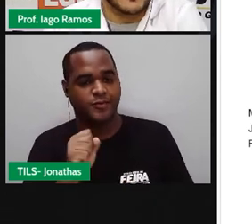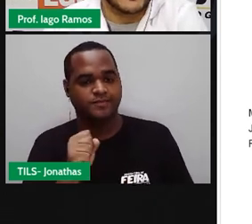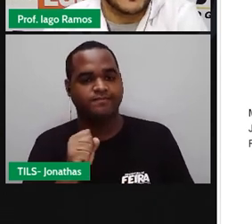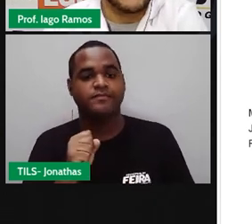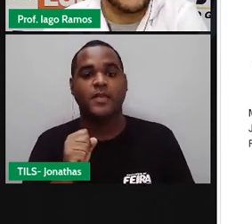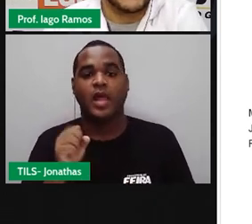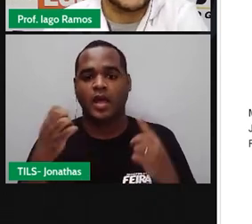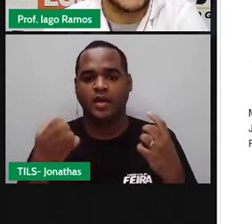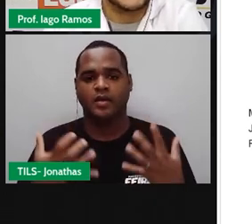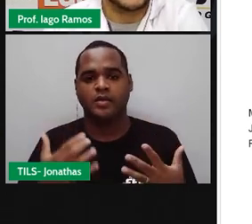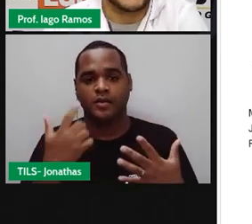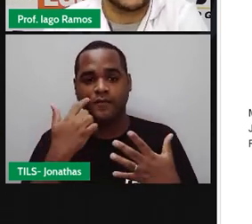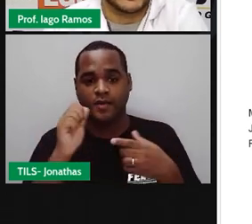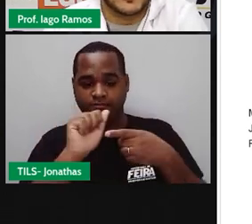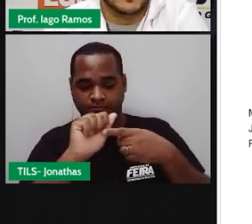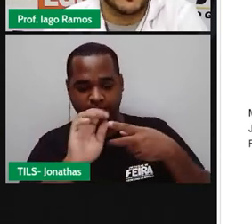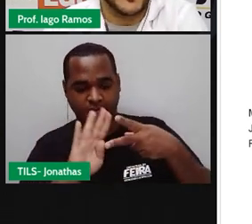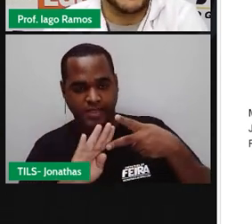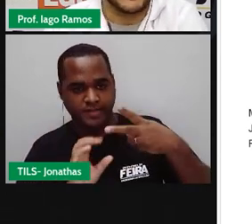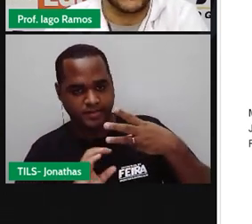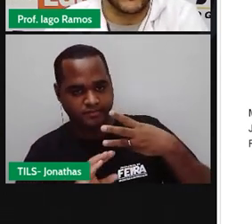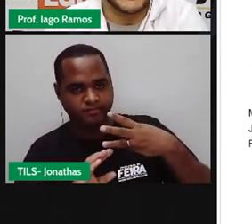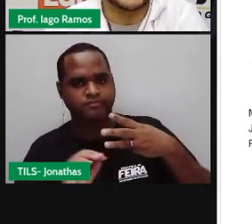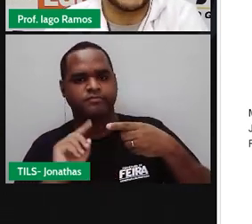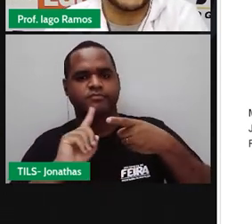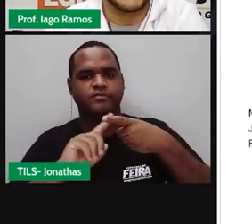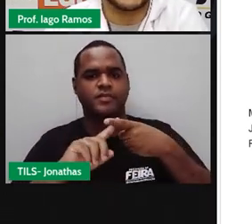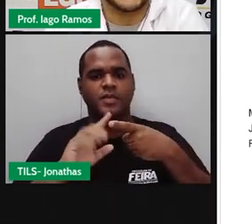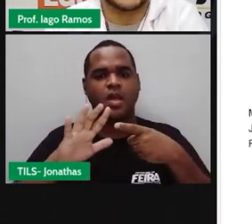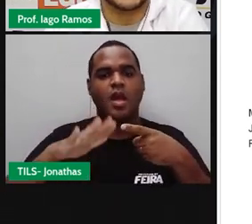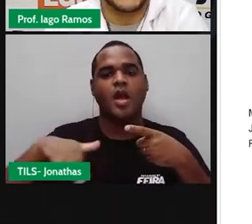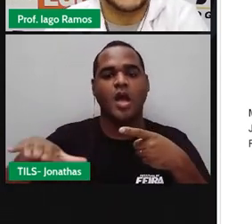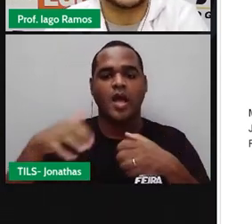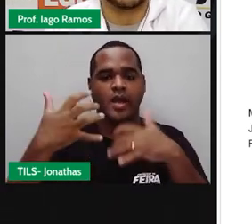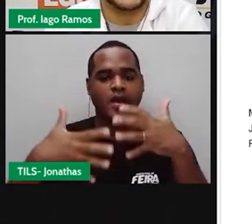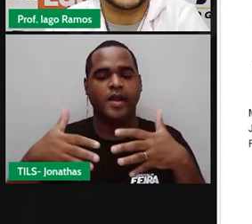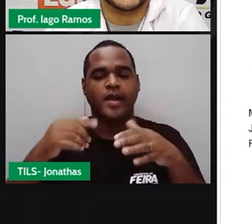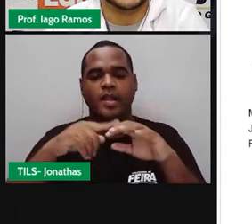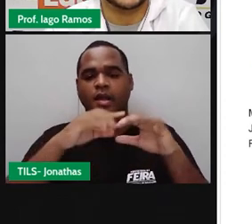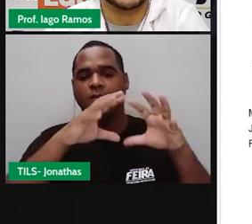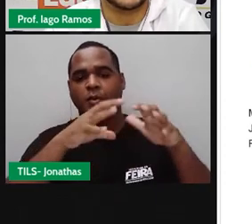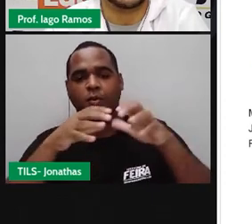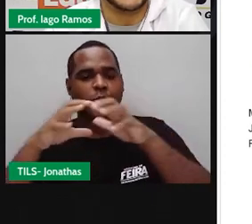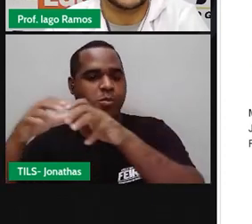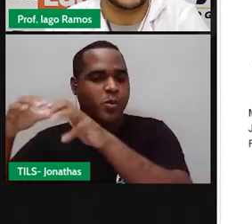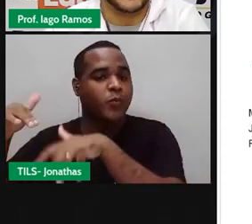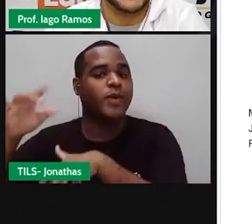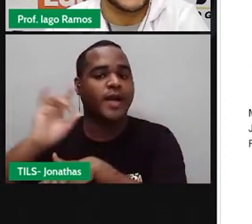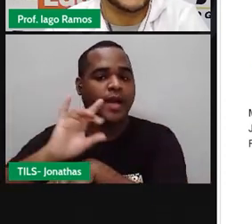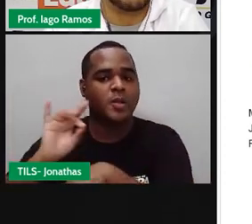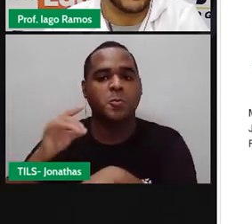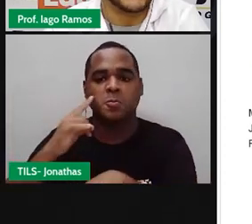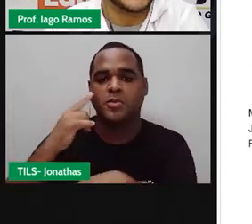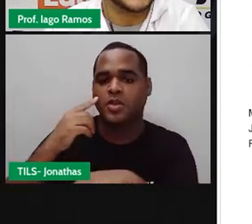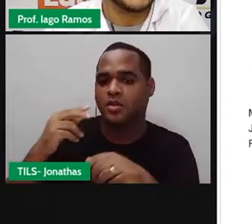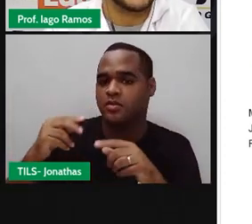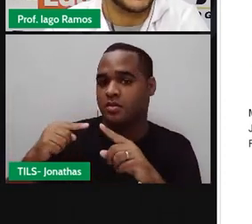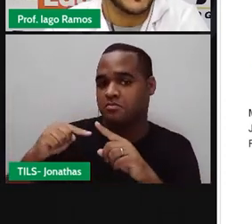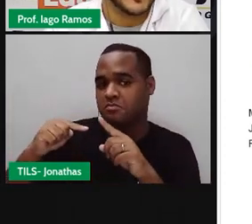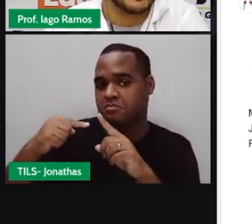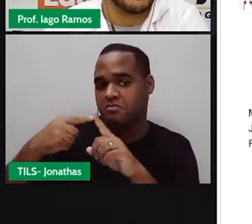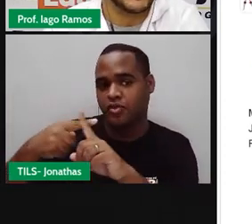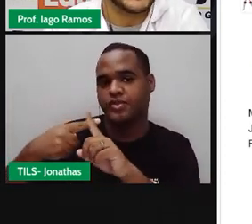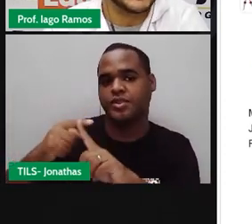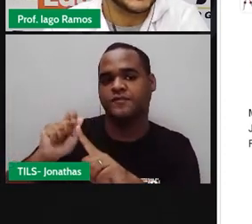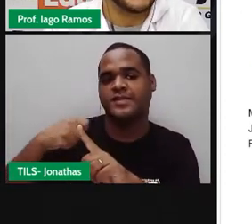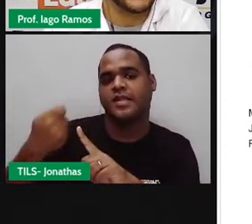nessa tabela, é feita três perguntas. Primeiro, quais planetas apresentam temperatura média positiva?